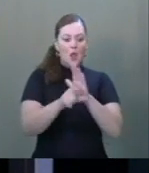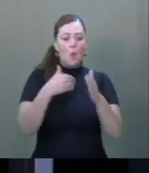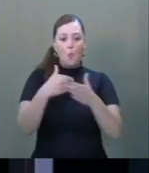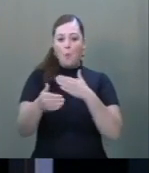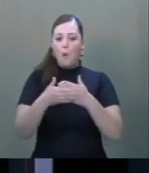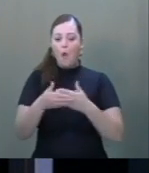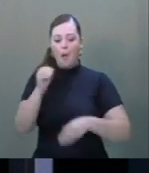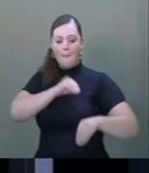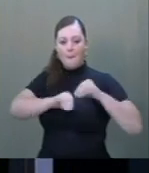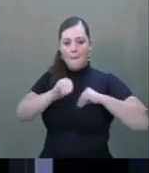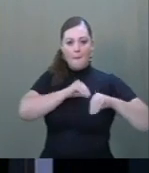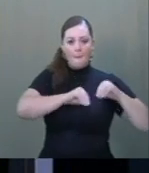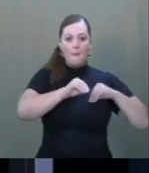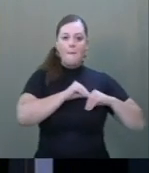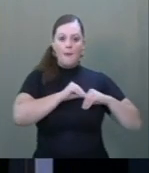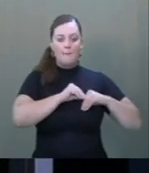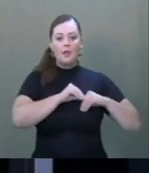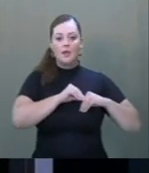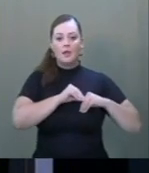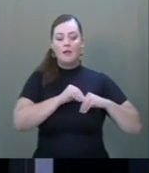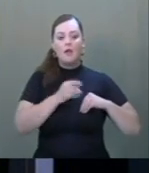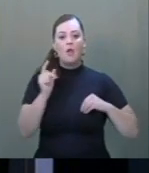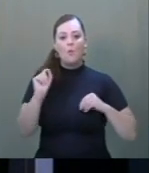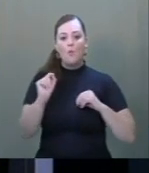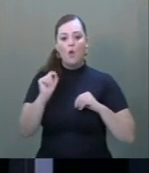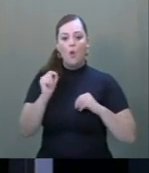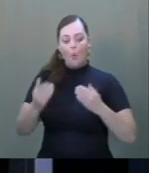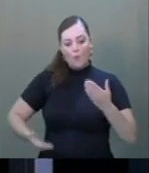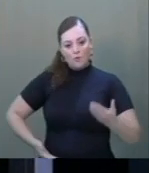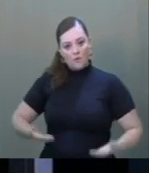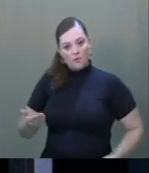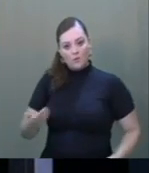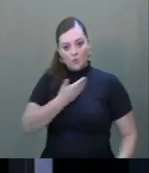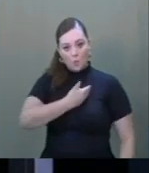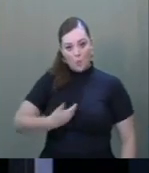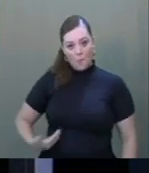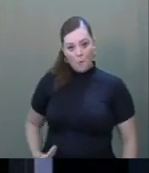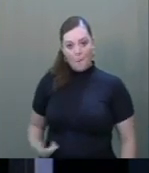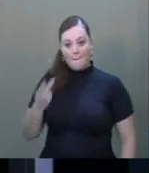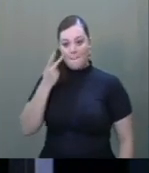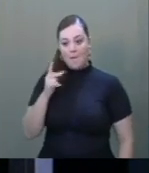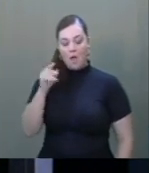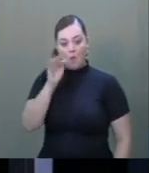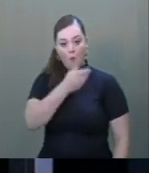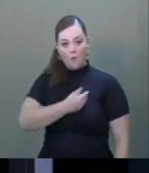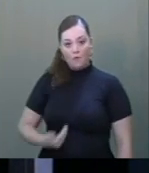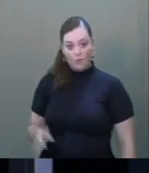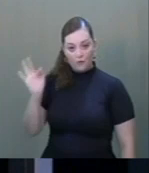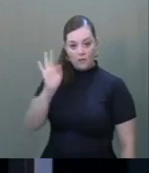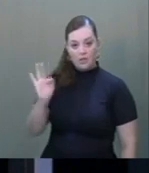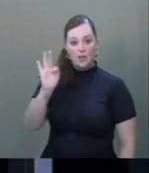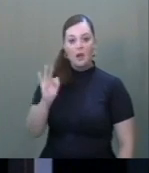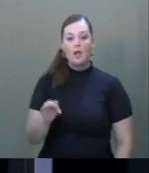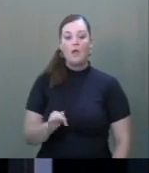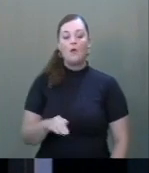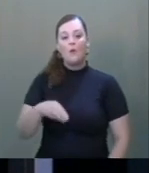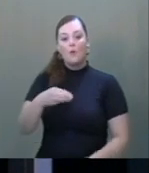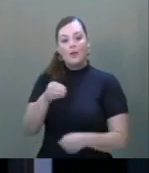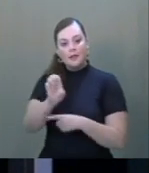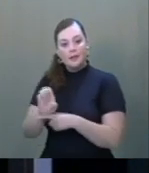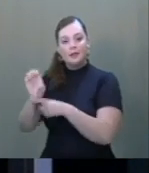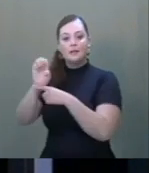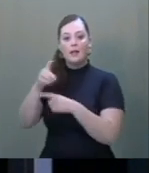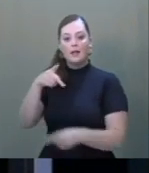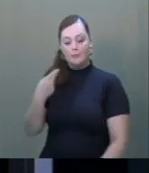encargo financeiro decorrente da prestação de serviço público para a União, os Estados, o Distrito Federal e os Municípios.